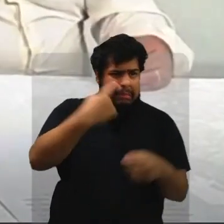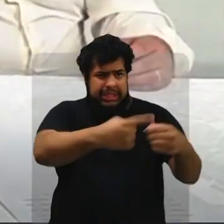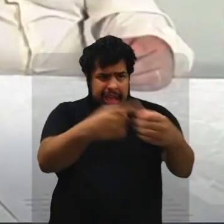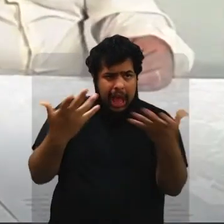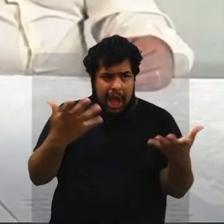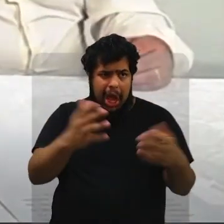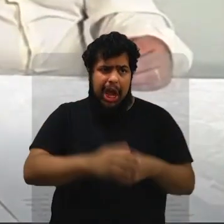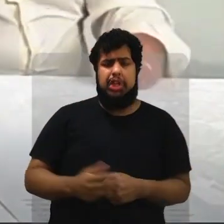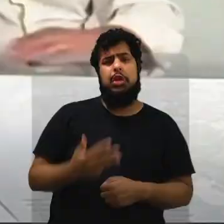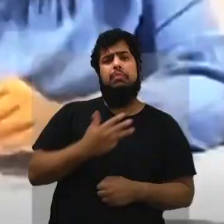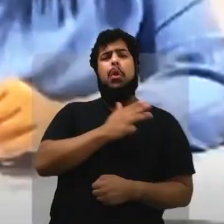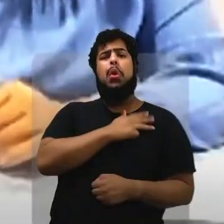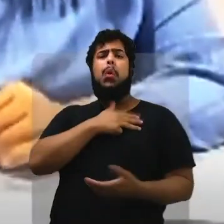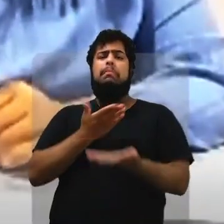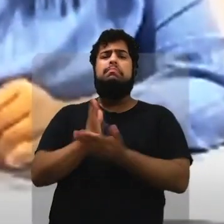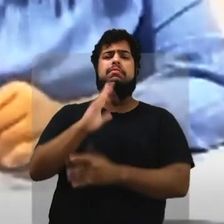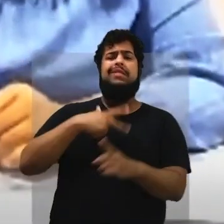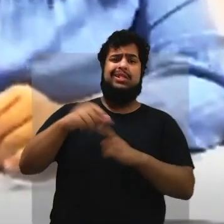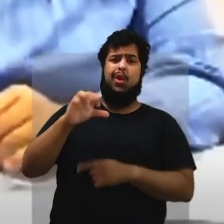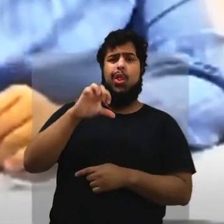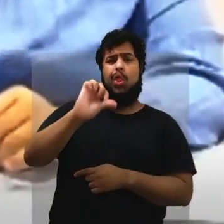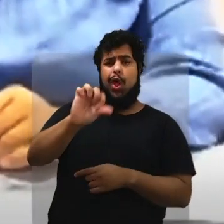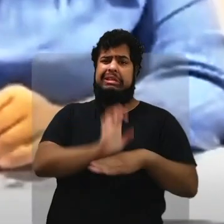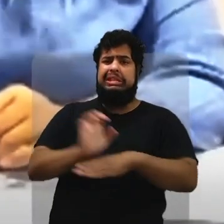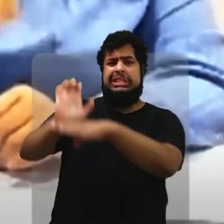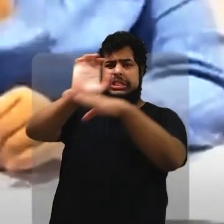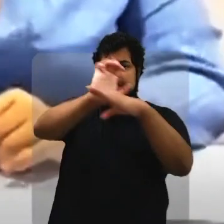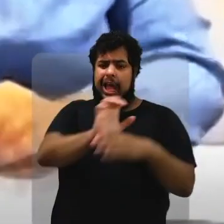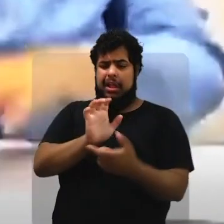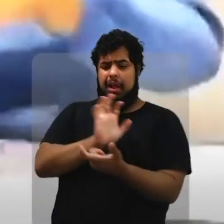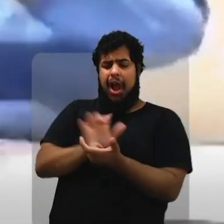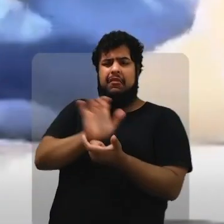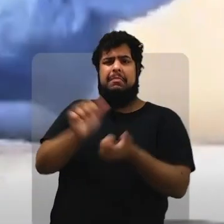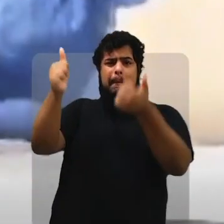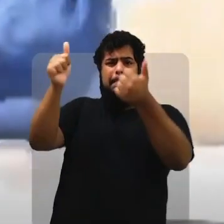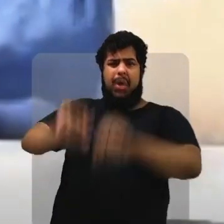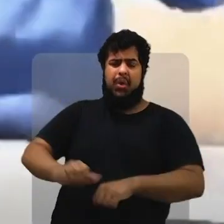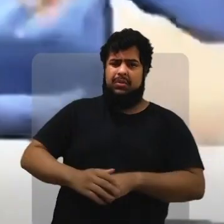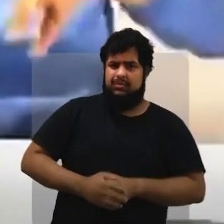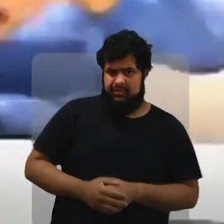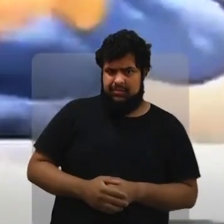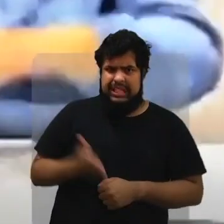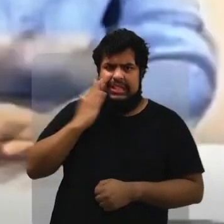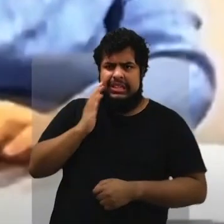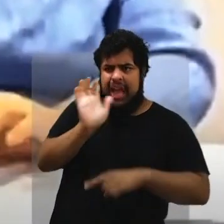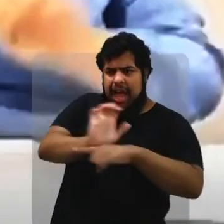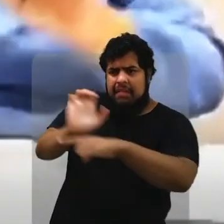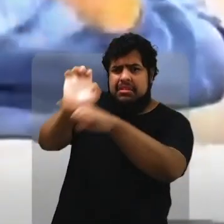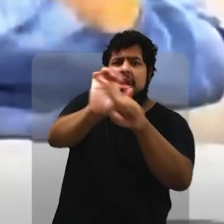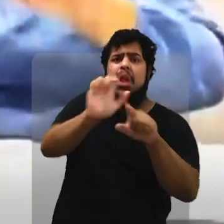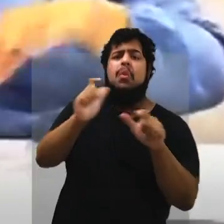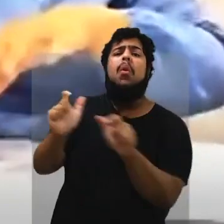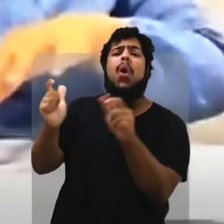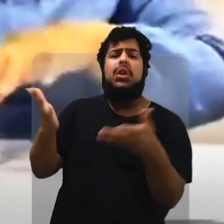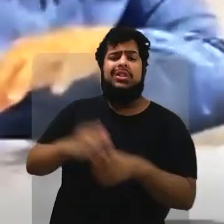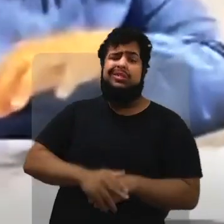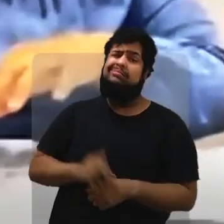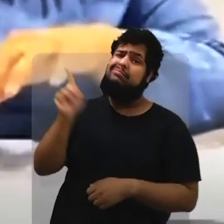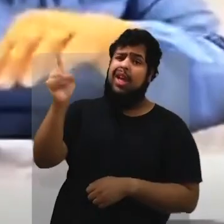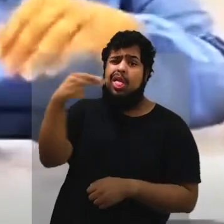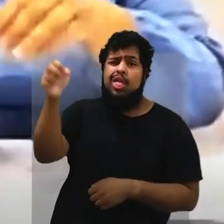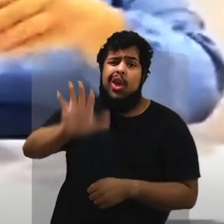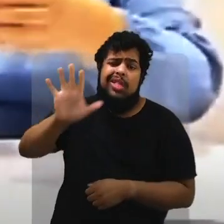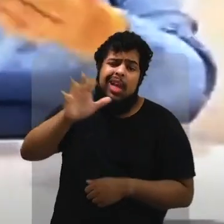não sabe? Que salve fica parecido, suponho? Lula venceu em 9 dos 10 estados com uma taxa de alfabetismo. Você sabe quais são os estados?